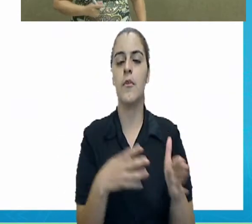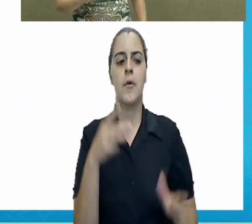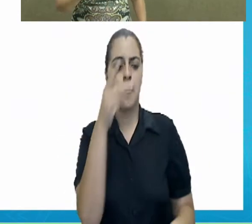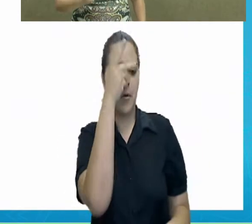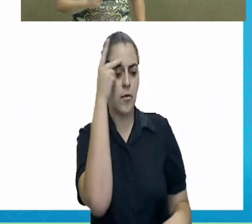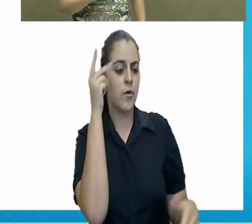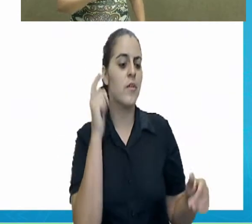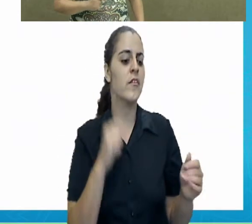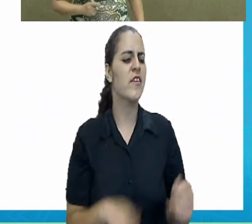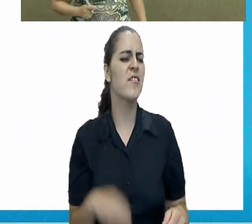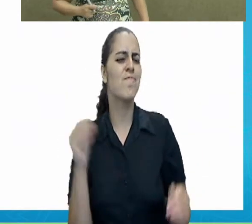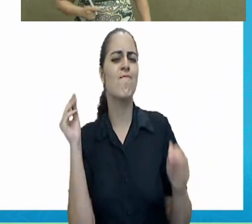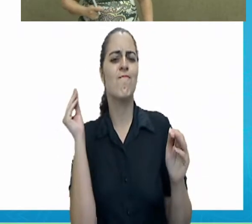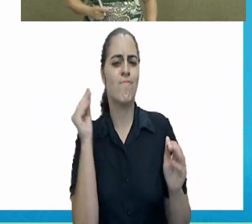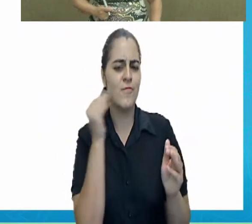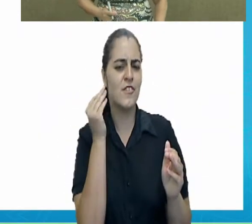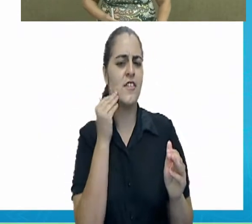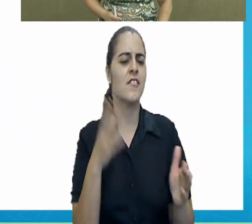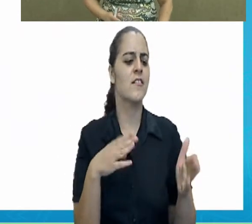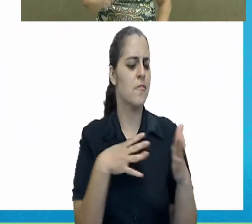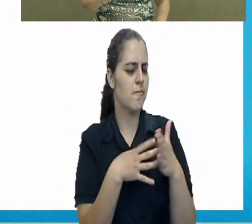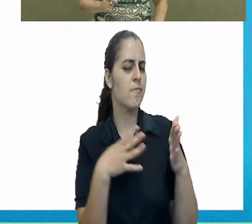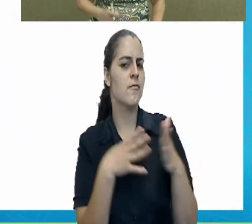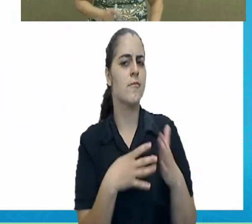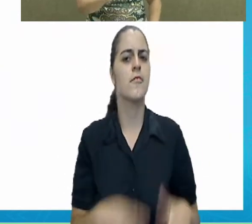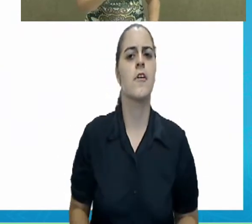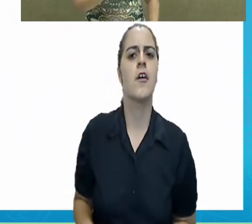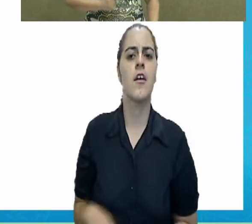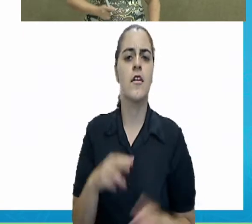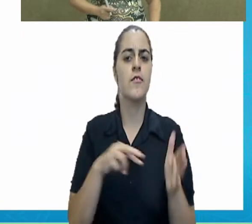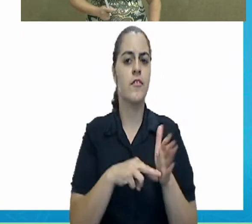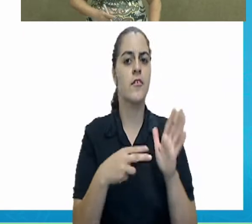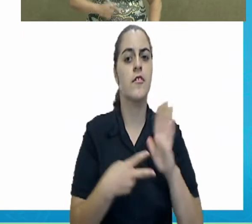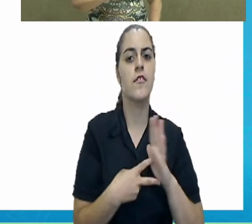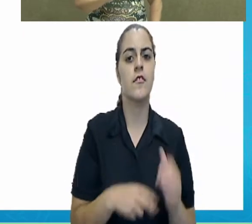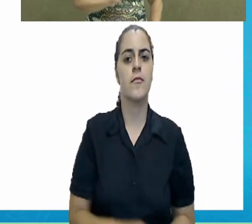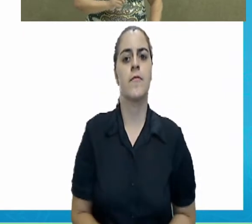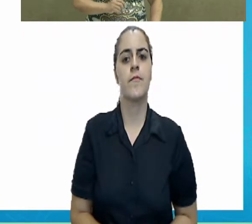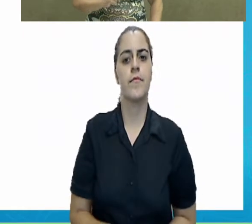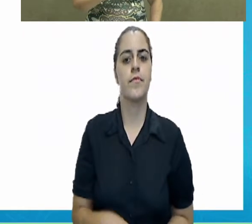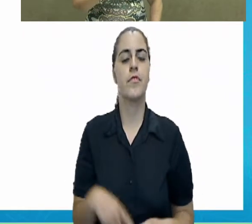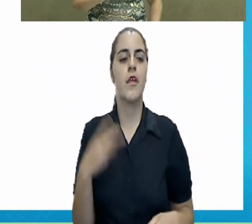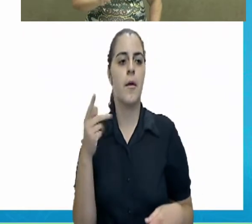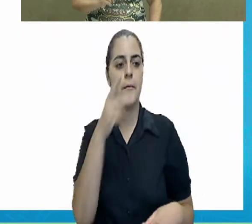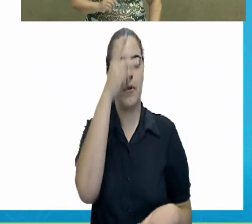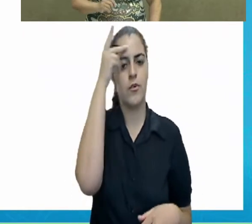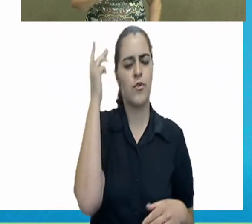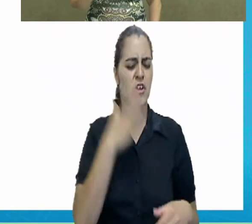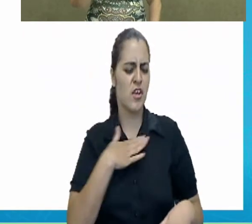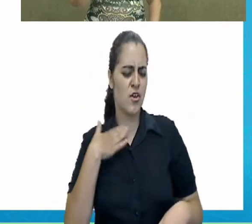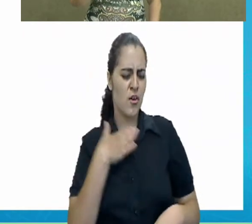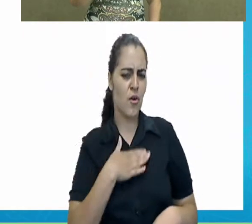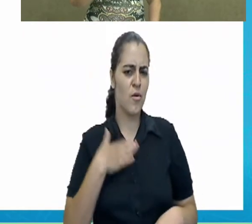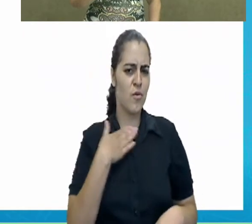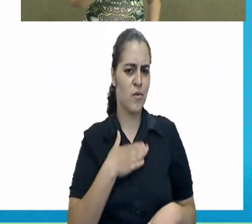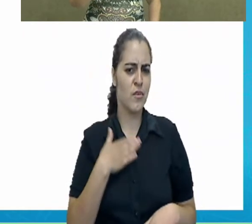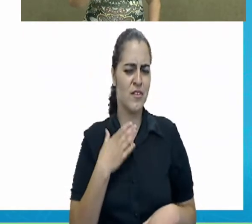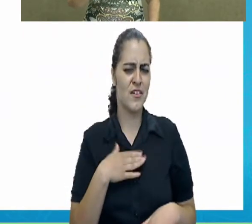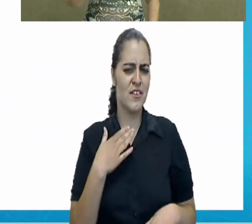rodapé da folha, nós temos o significado da palavra amadores. Aqueles que gostam